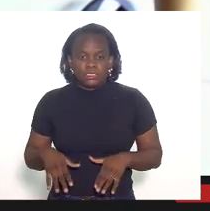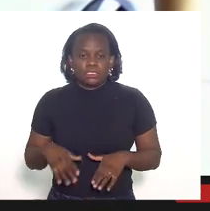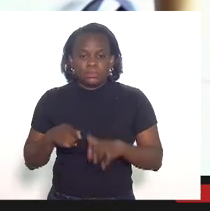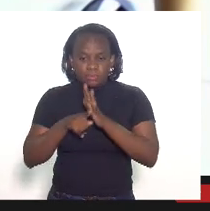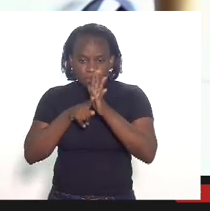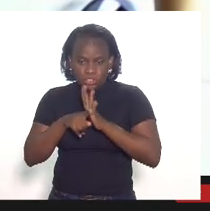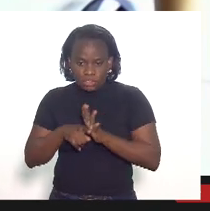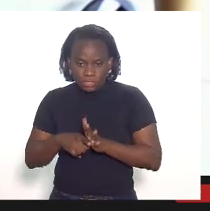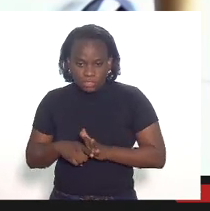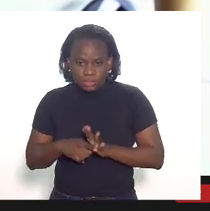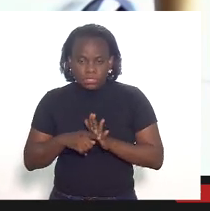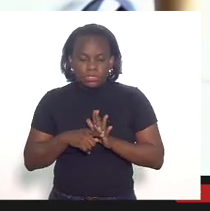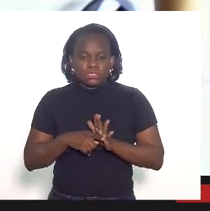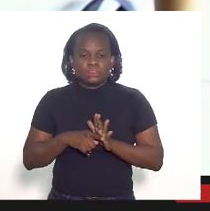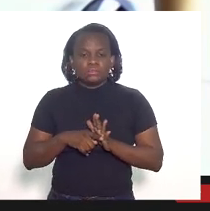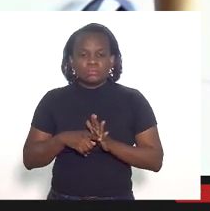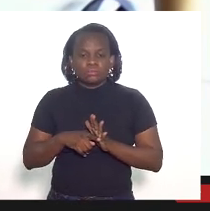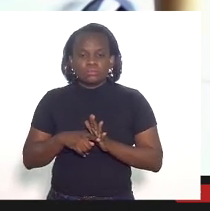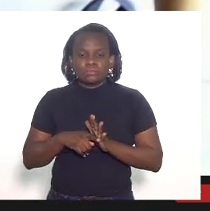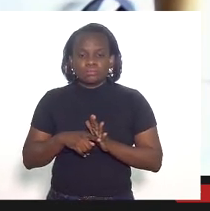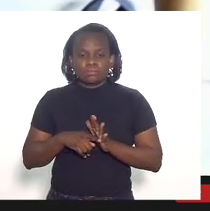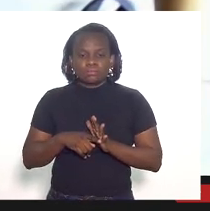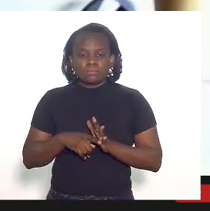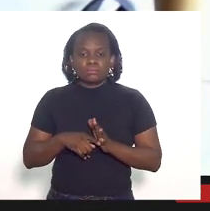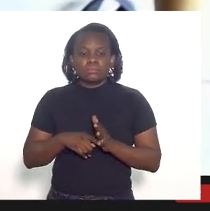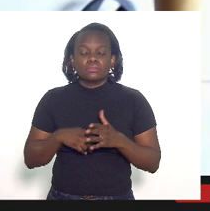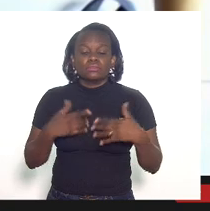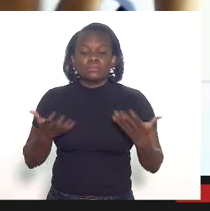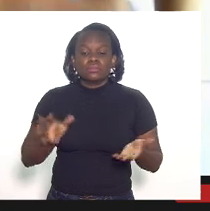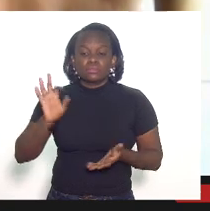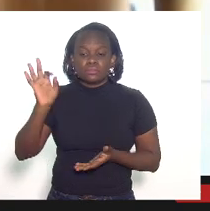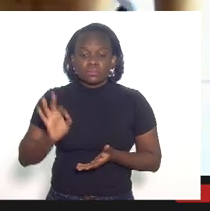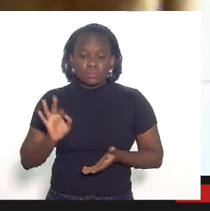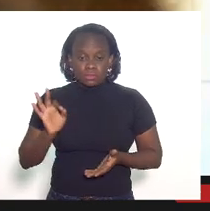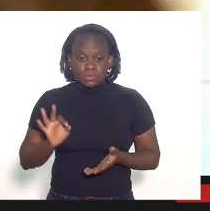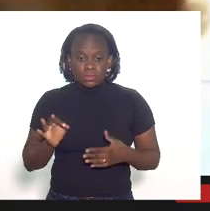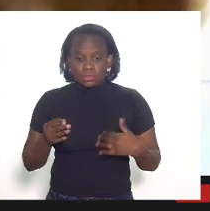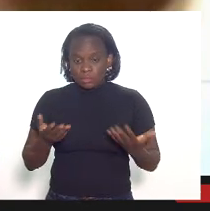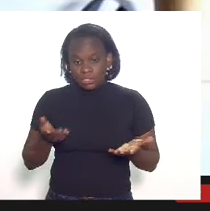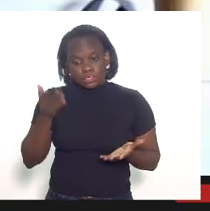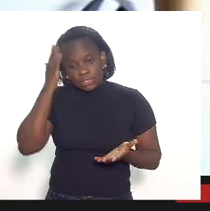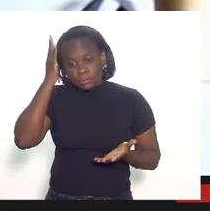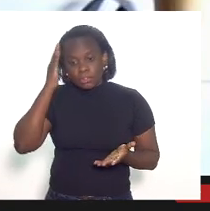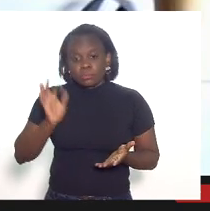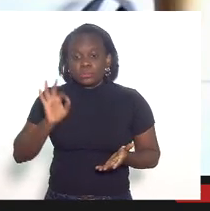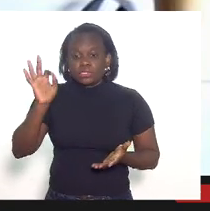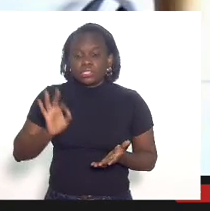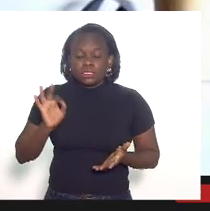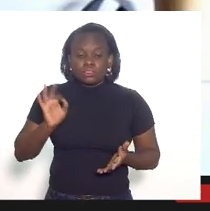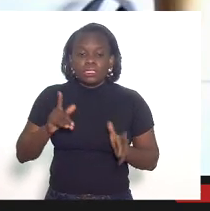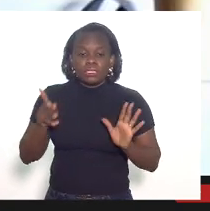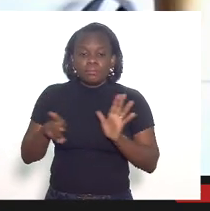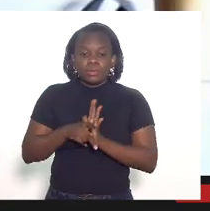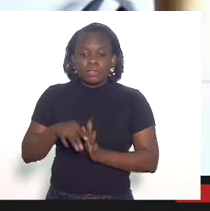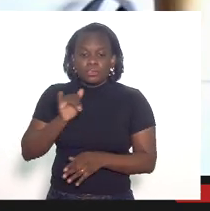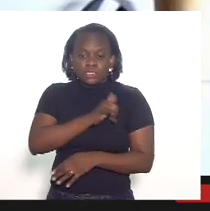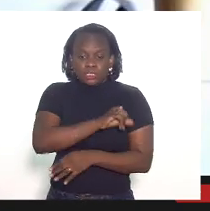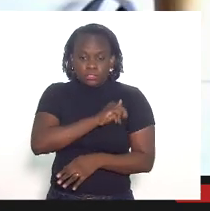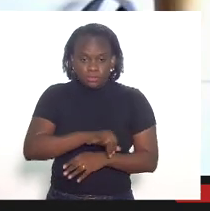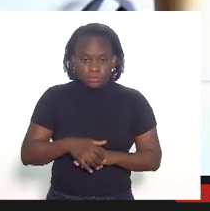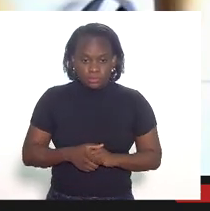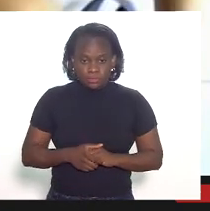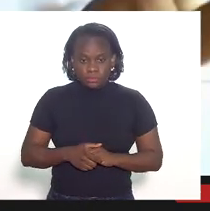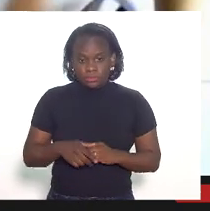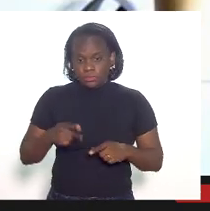pesquisa que percentual pelo menos percentual que é destinado ao Rio de Janeiro